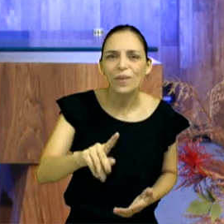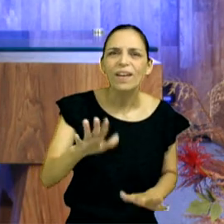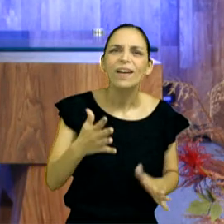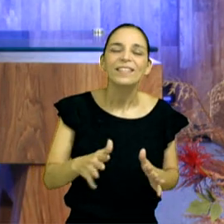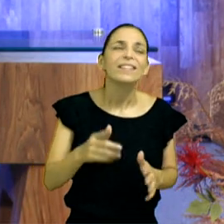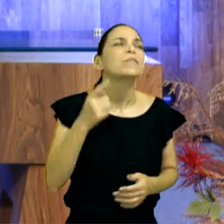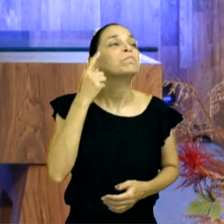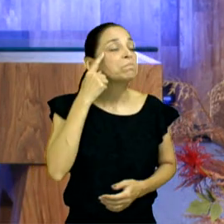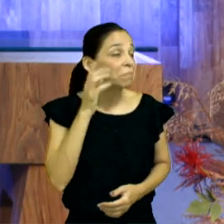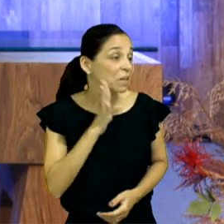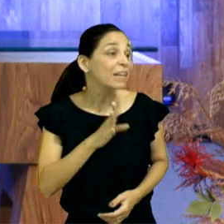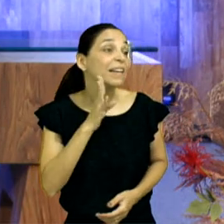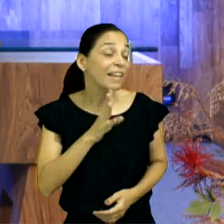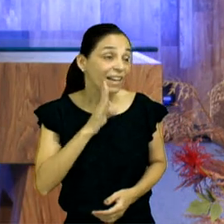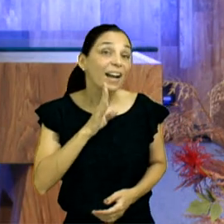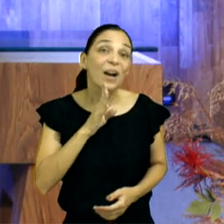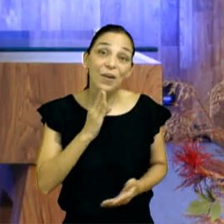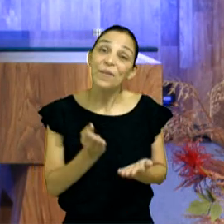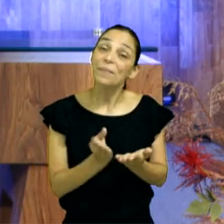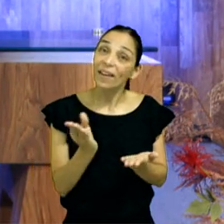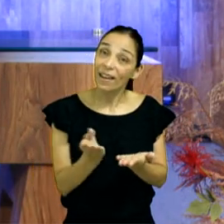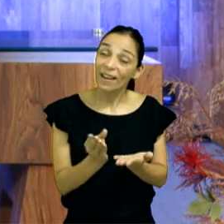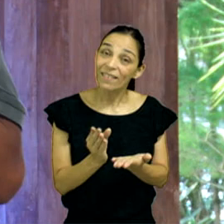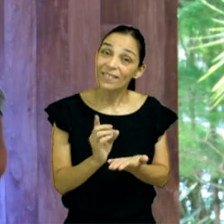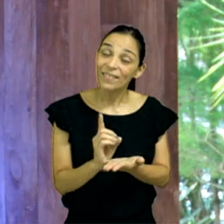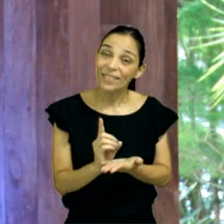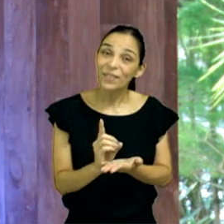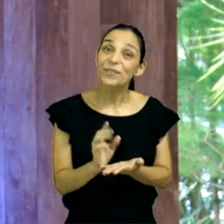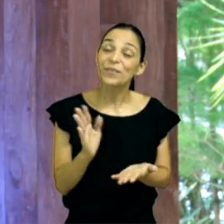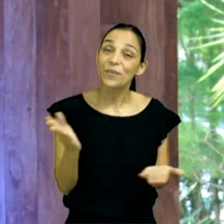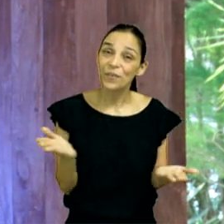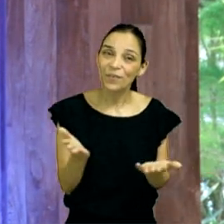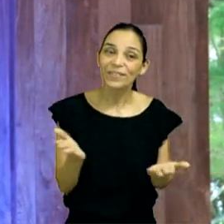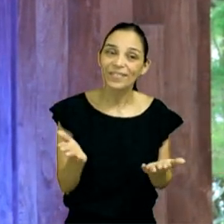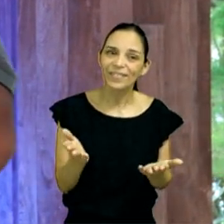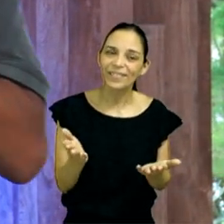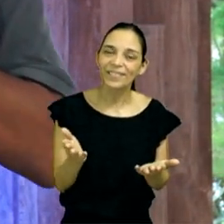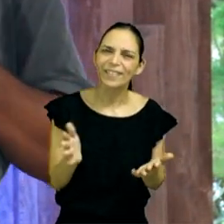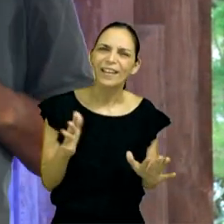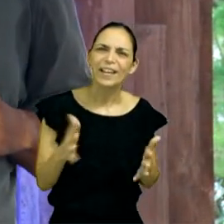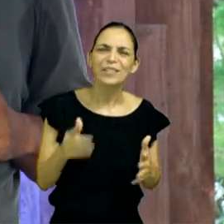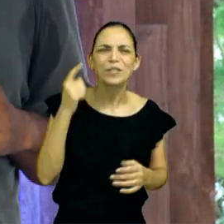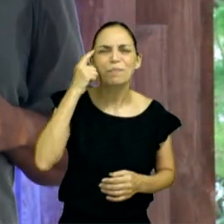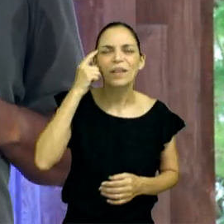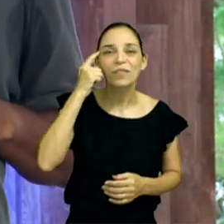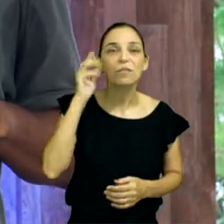essa palavra, fulano precisava estar aqui, fulano já pensou assim, algum dia?